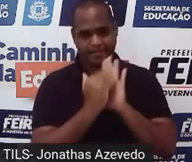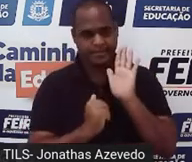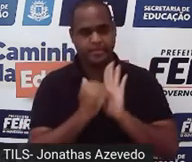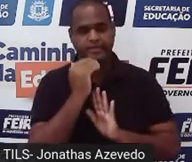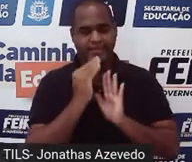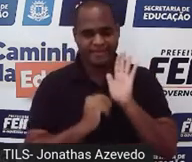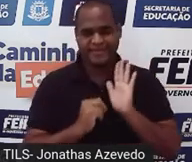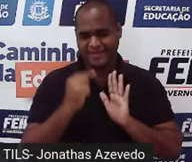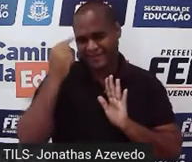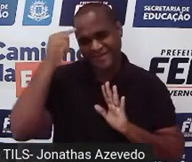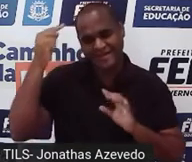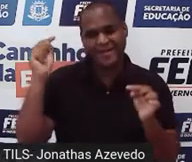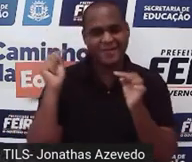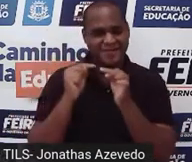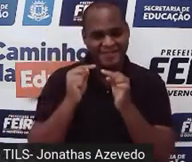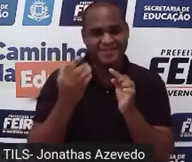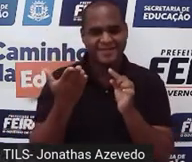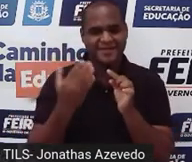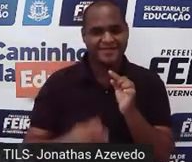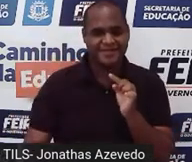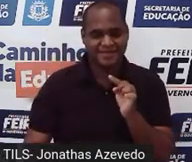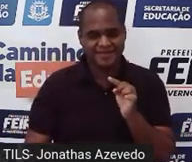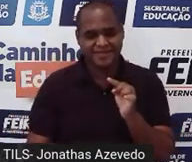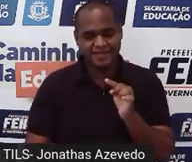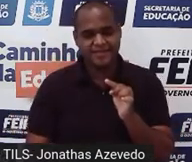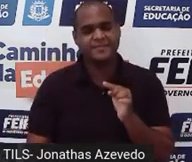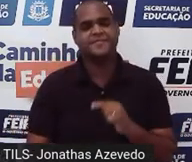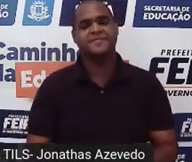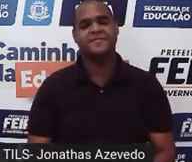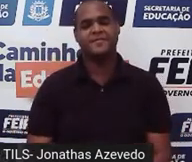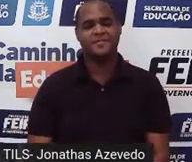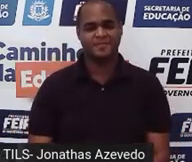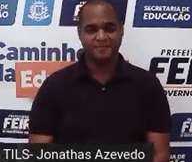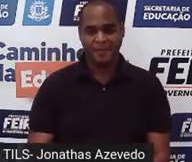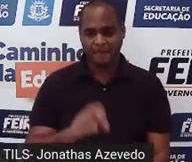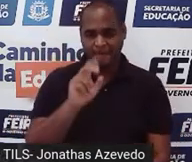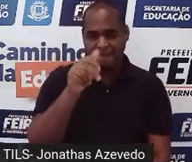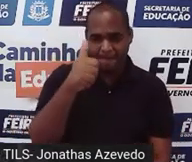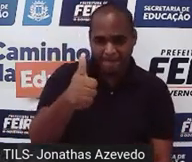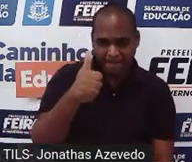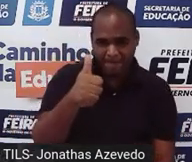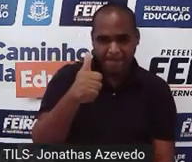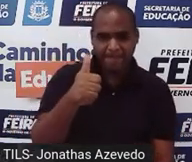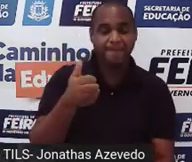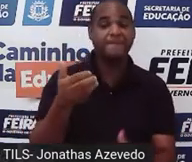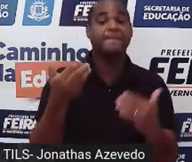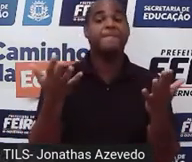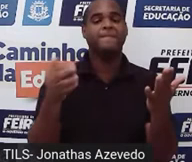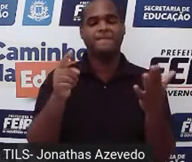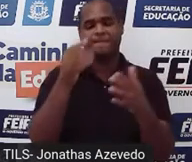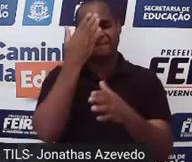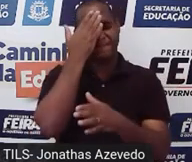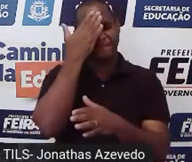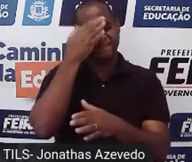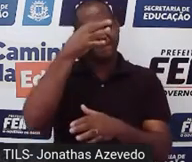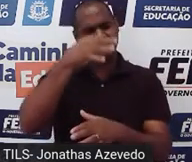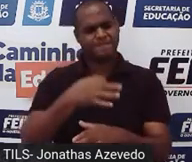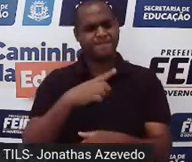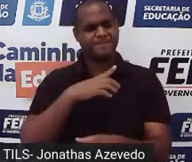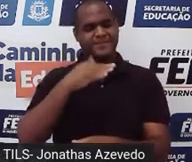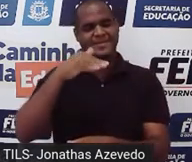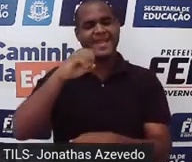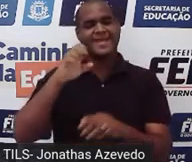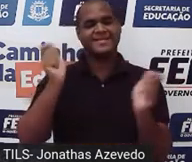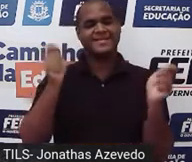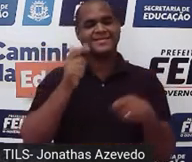fração que está ligada à parte e todo. Beleza? E aí? Eu sei que você acertou. Nota 10 para